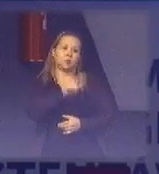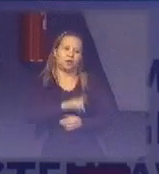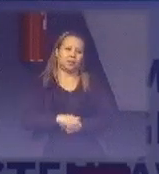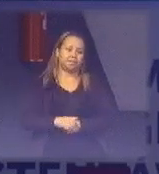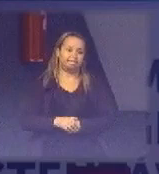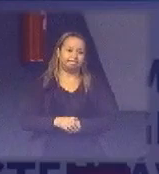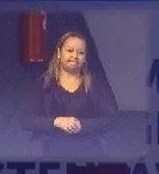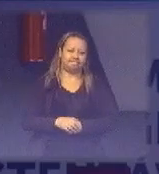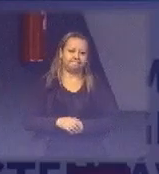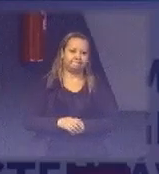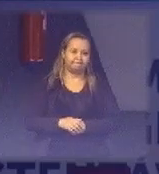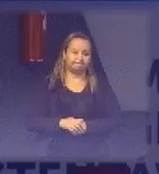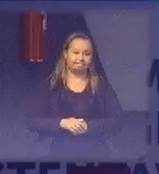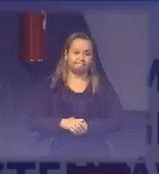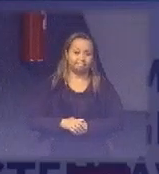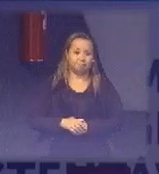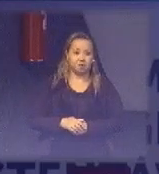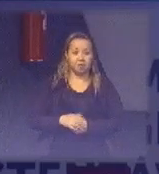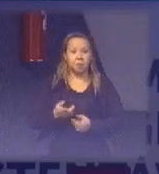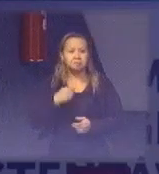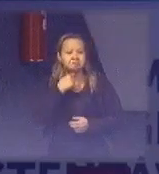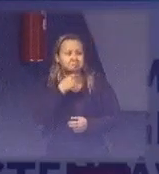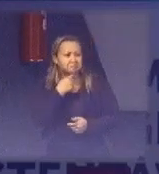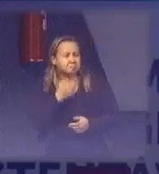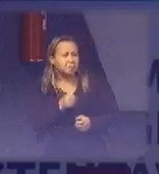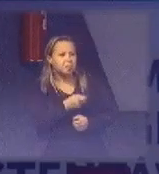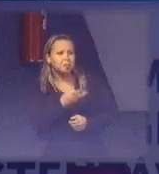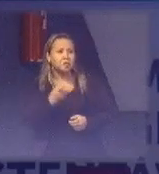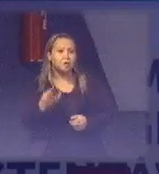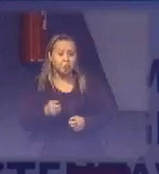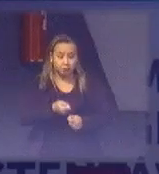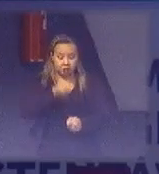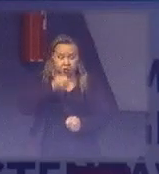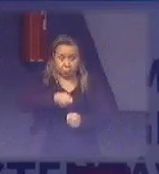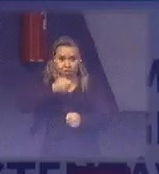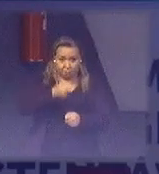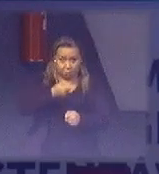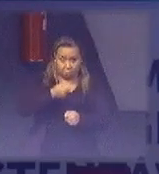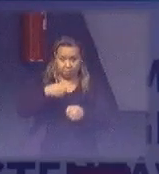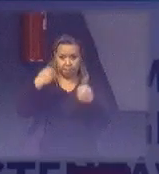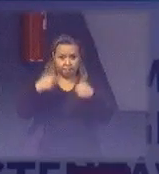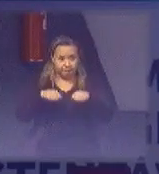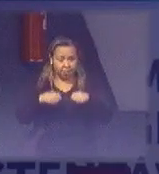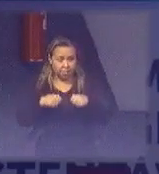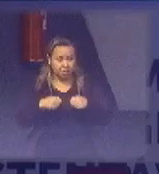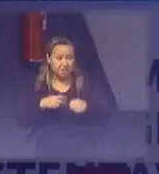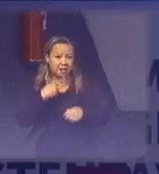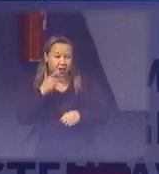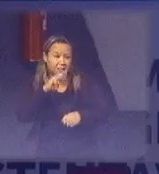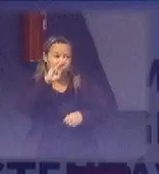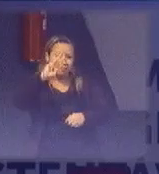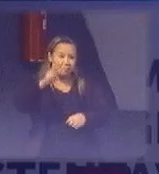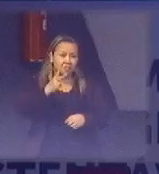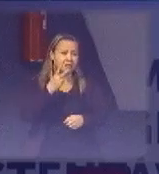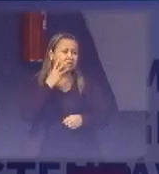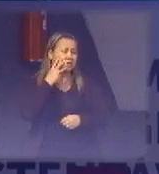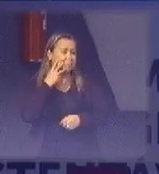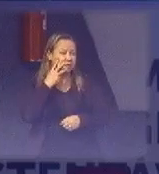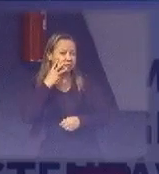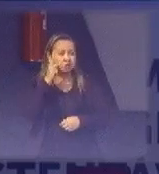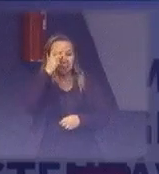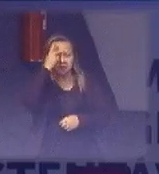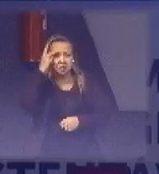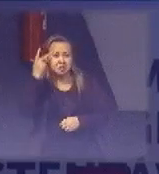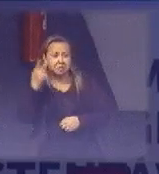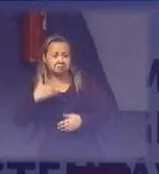sobre a questão de quanto lacres precisa, se você falar 3 milhões e 200, as pessoas se assustam e dizem, ah, isso você não vai